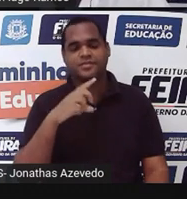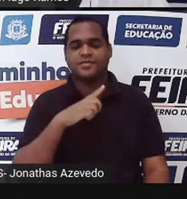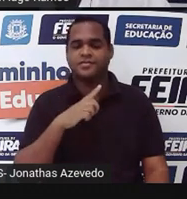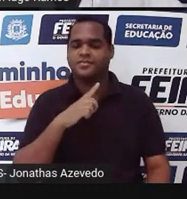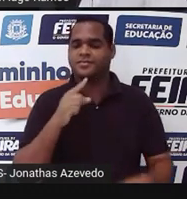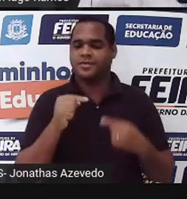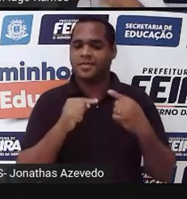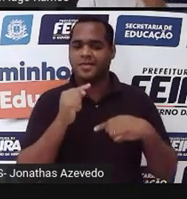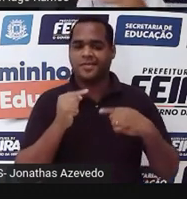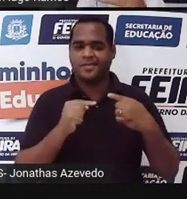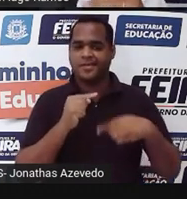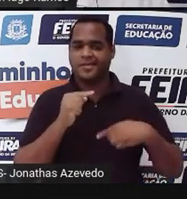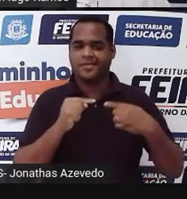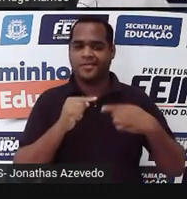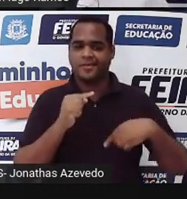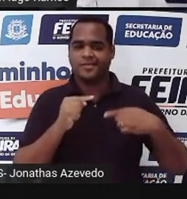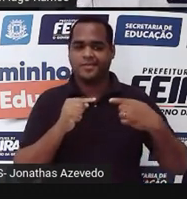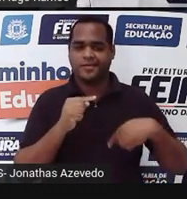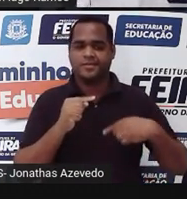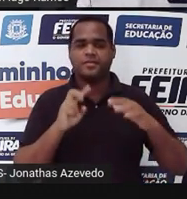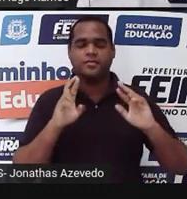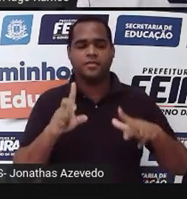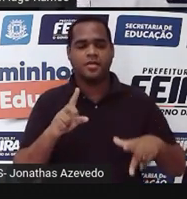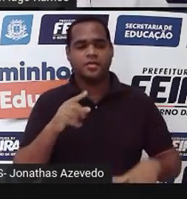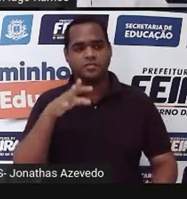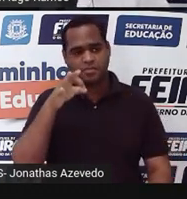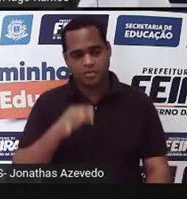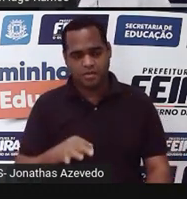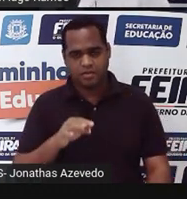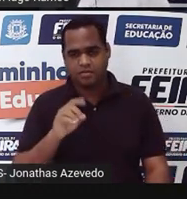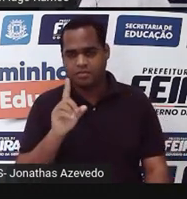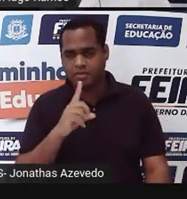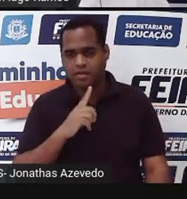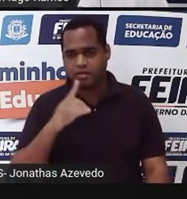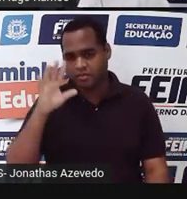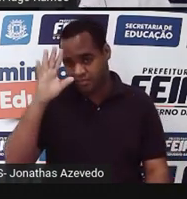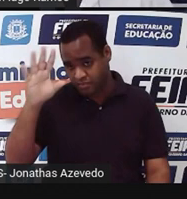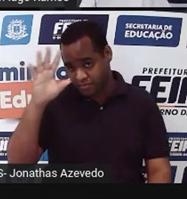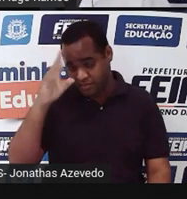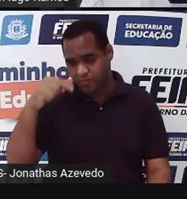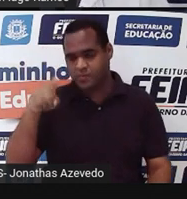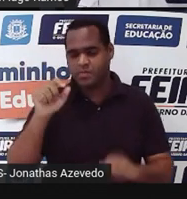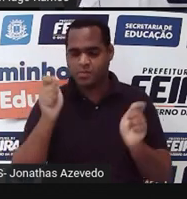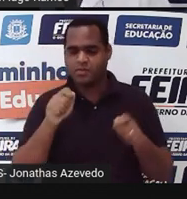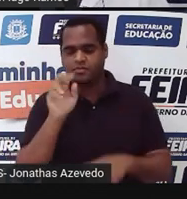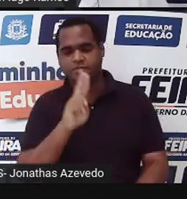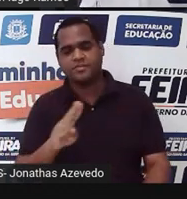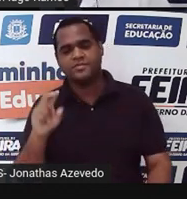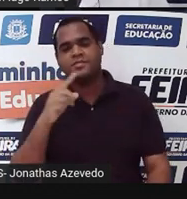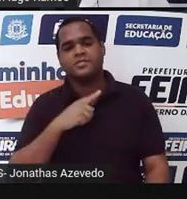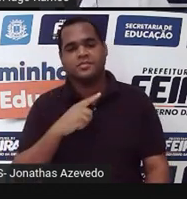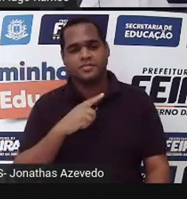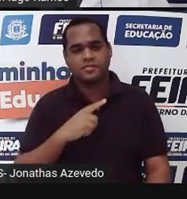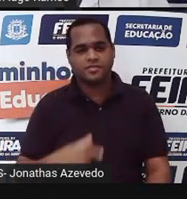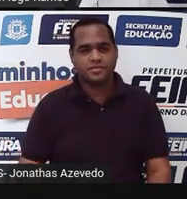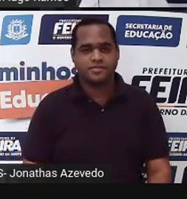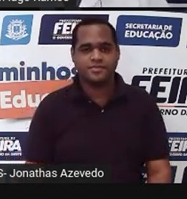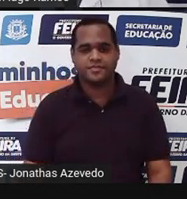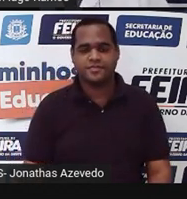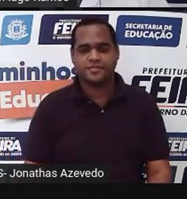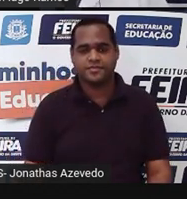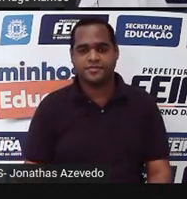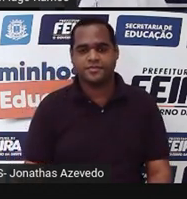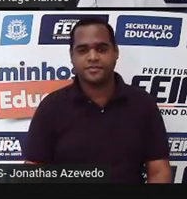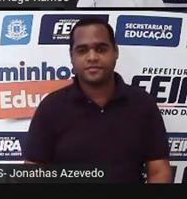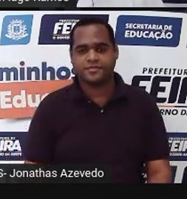não bate, né, corretamente com o raciocínio que a gente deve usar, tá bom? Veja que deu